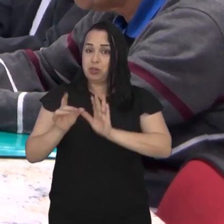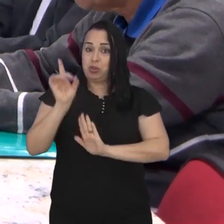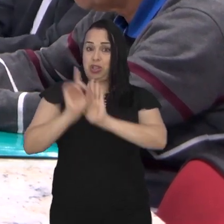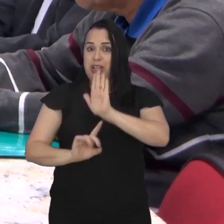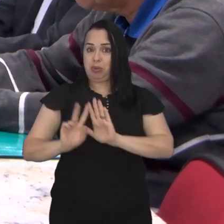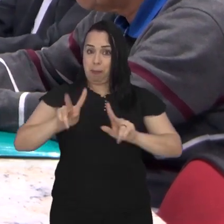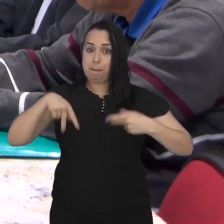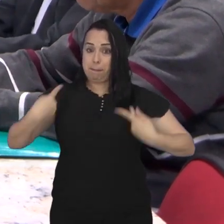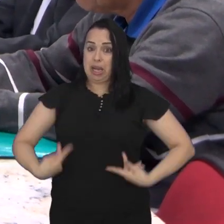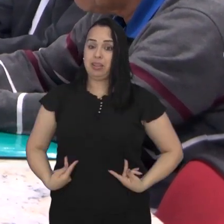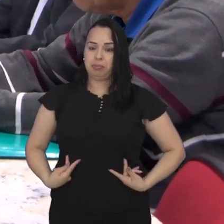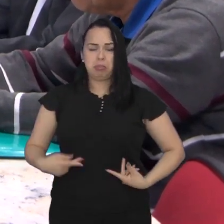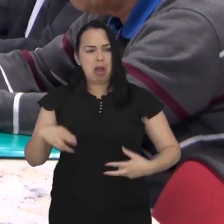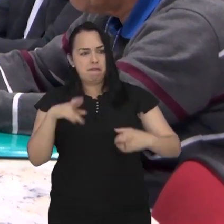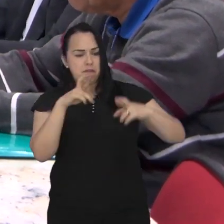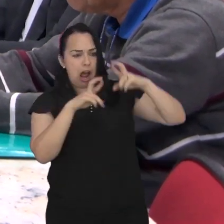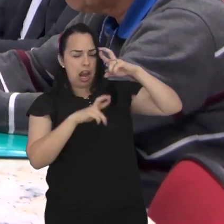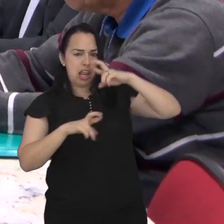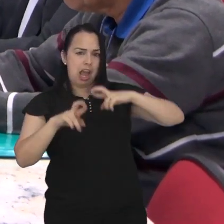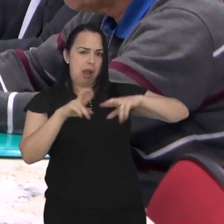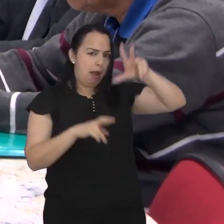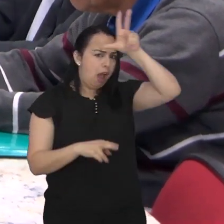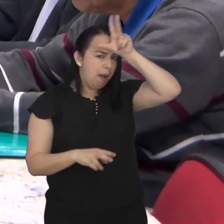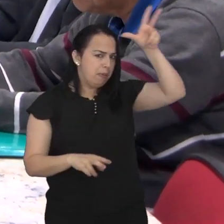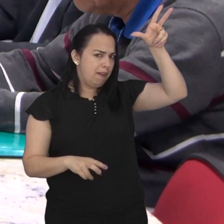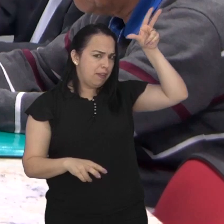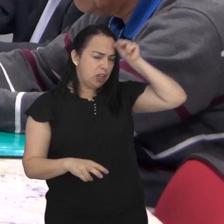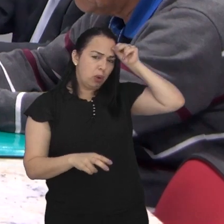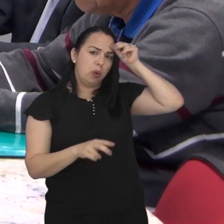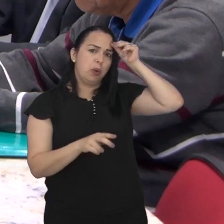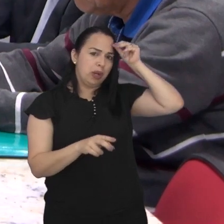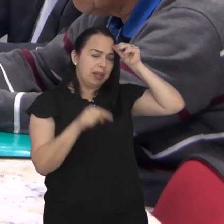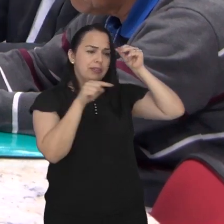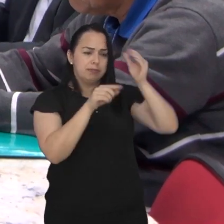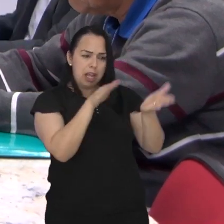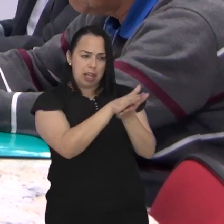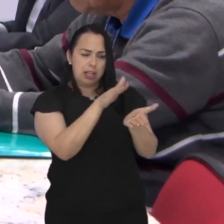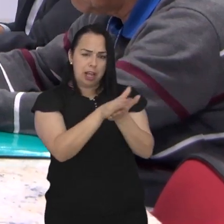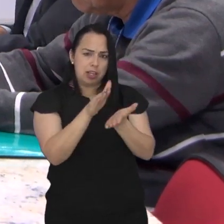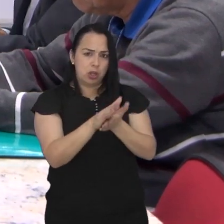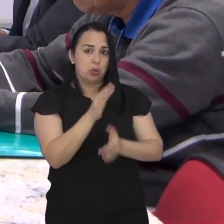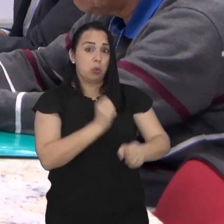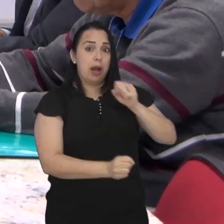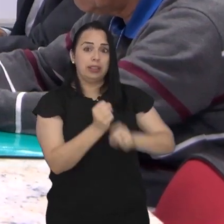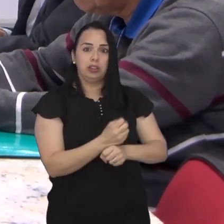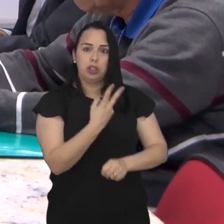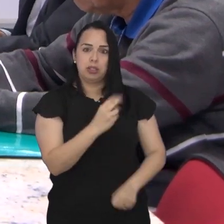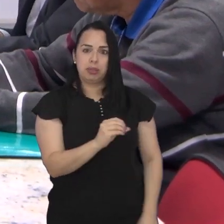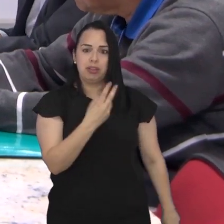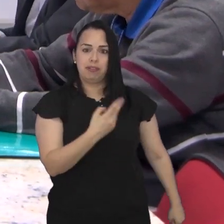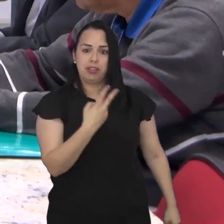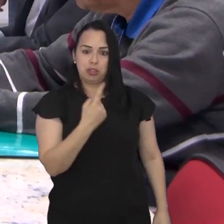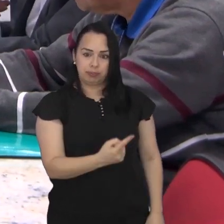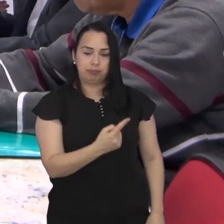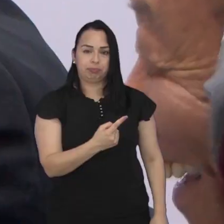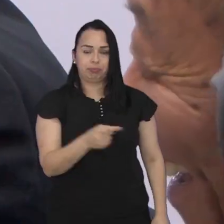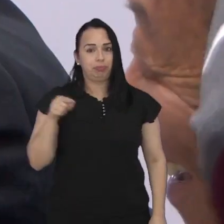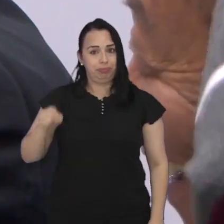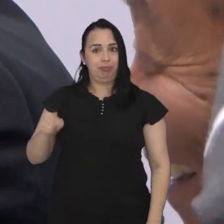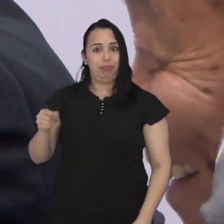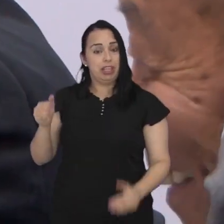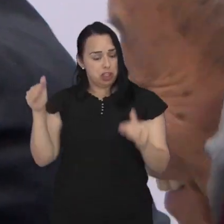Redação e Direitos Humanos para avaliar as contas do exercício de 2021 da Prefeitura.